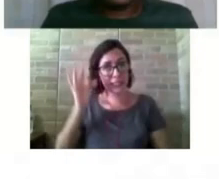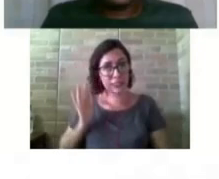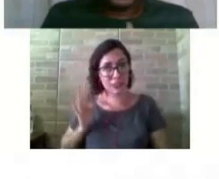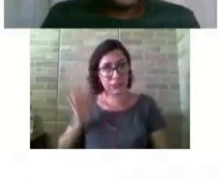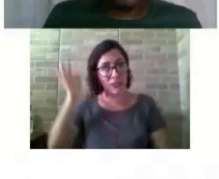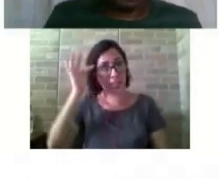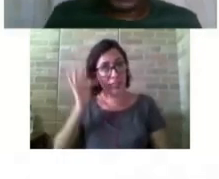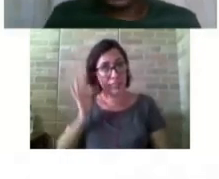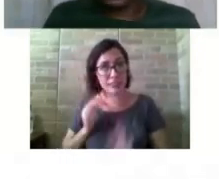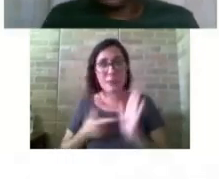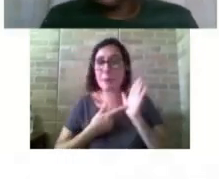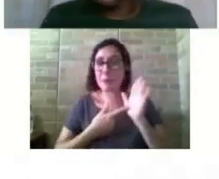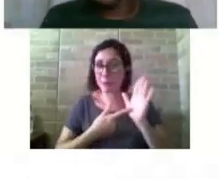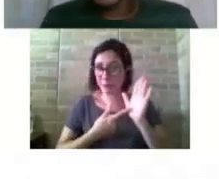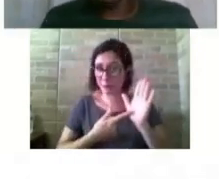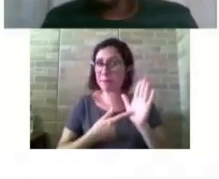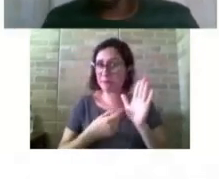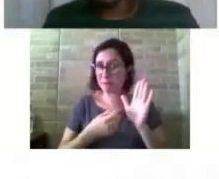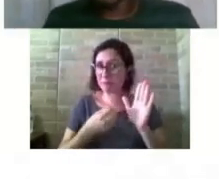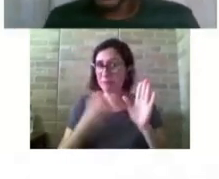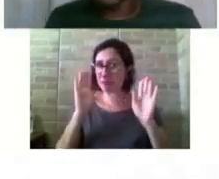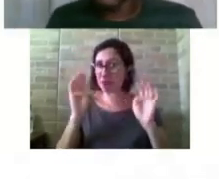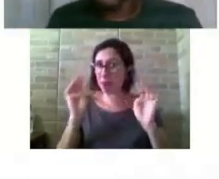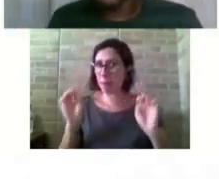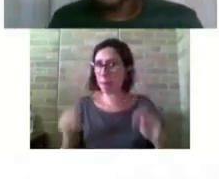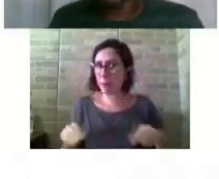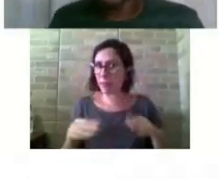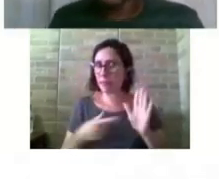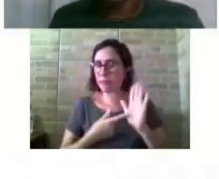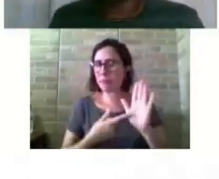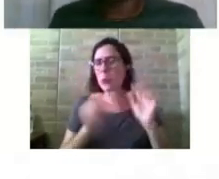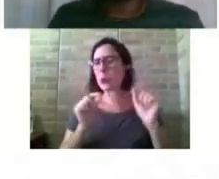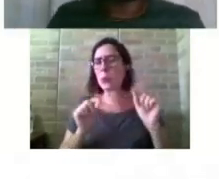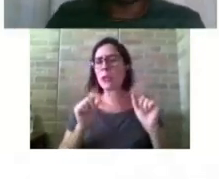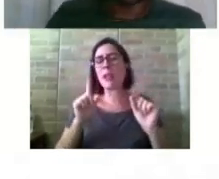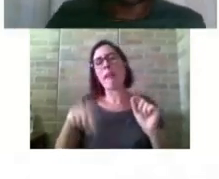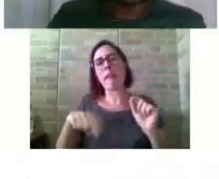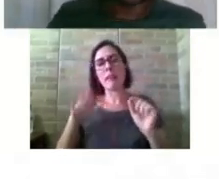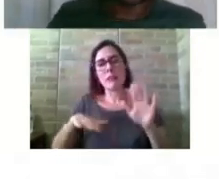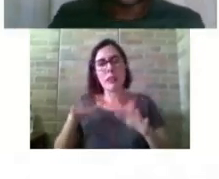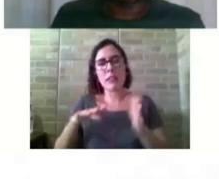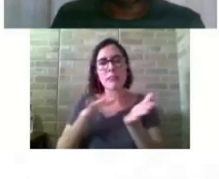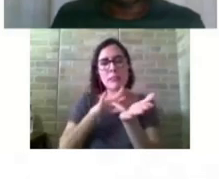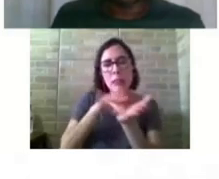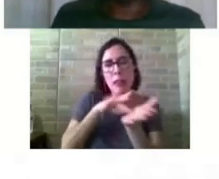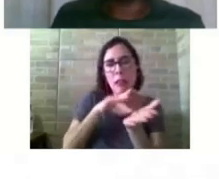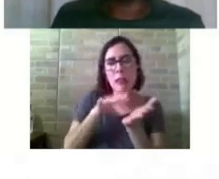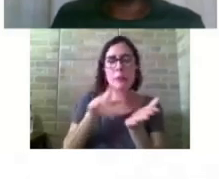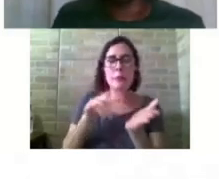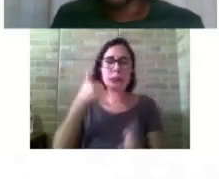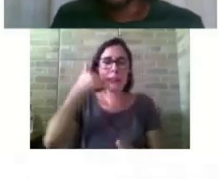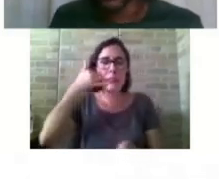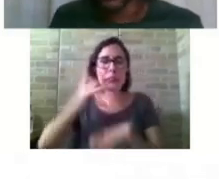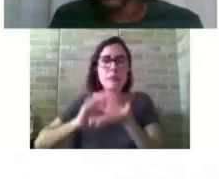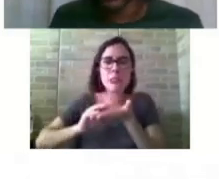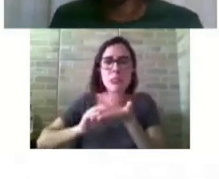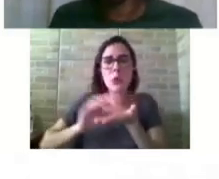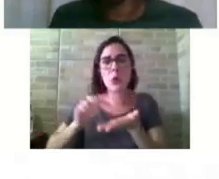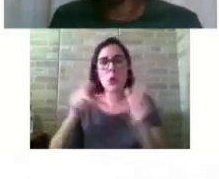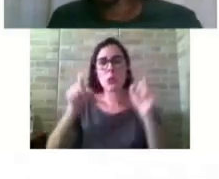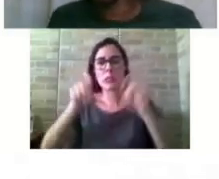ou seja, um computador, um tablet, um smartphone, com o auxílio de um leitor de tela possa ter acesso informação,